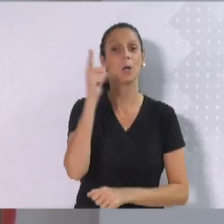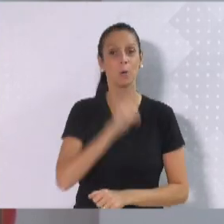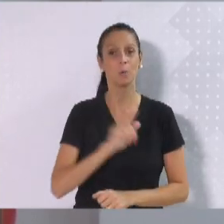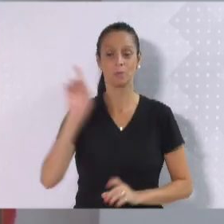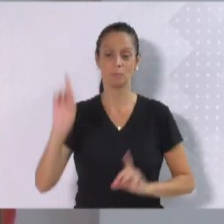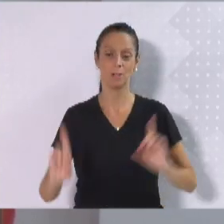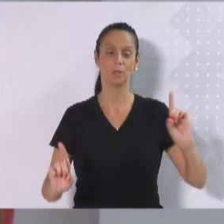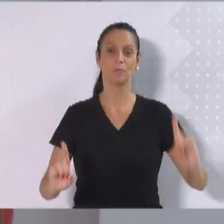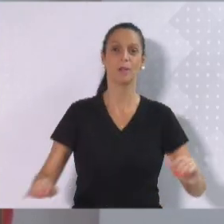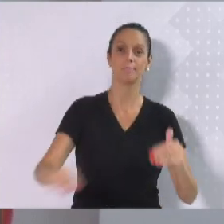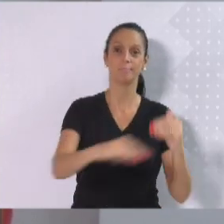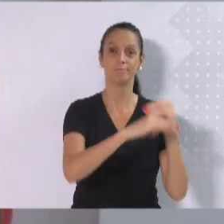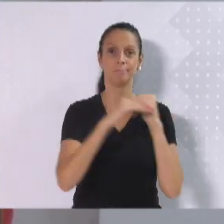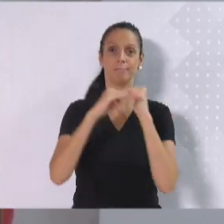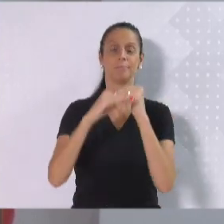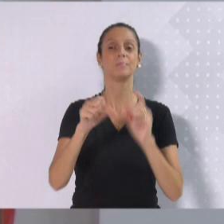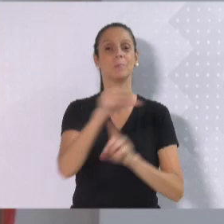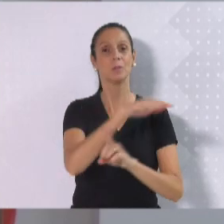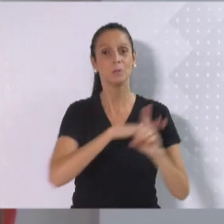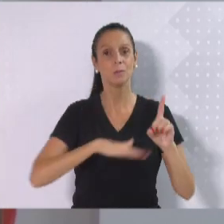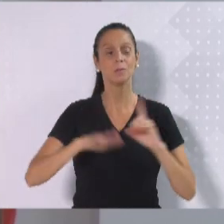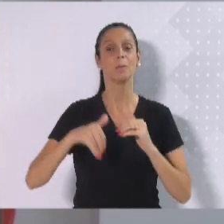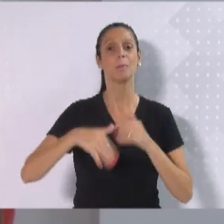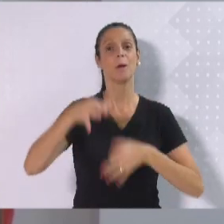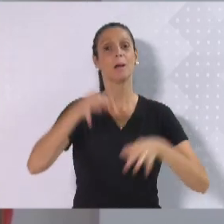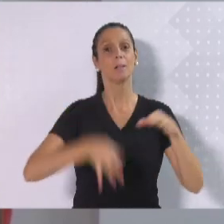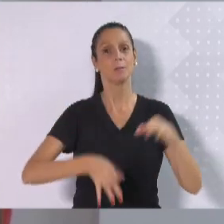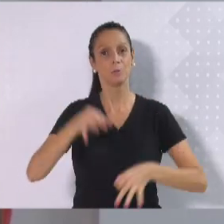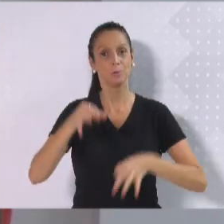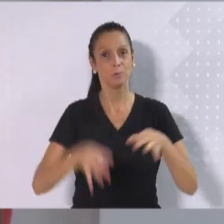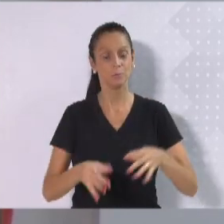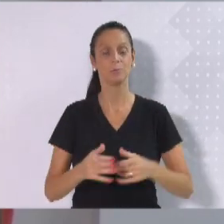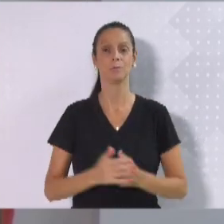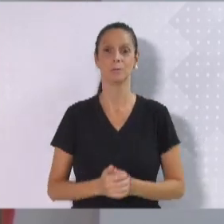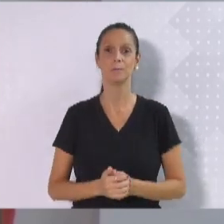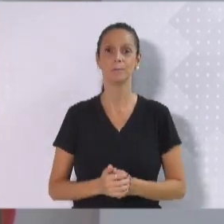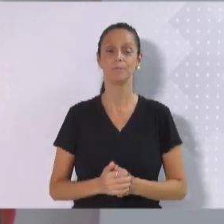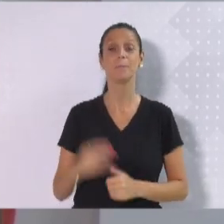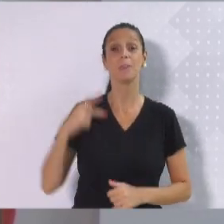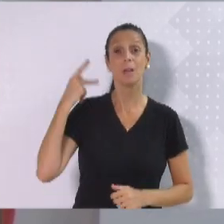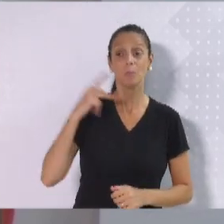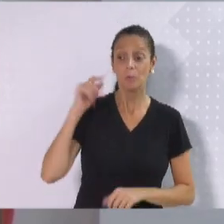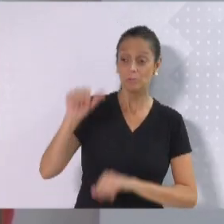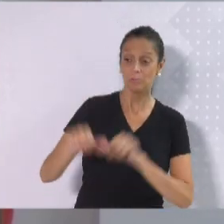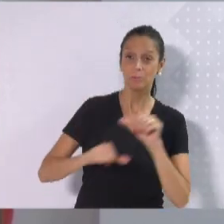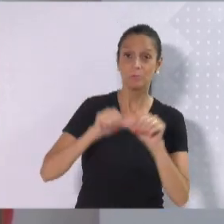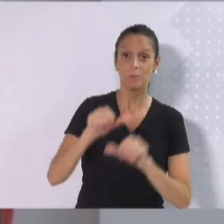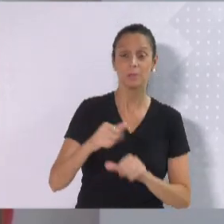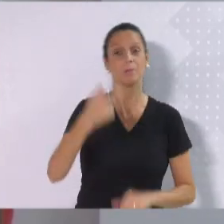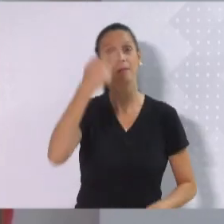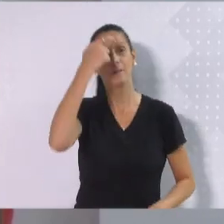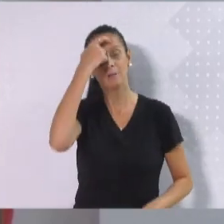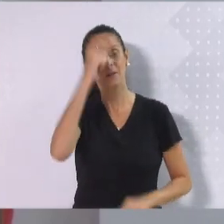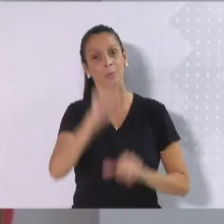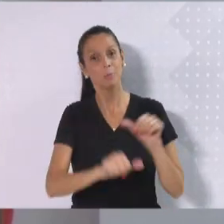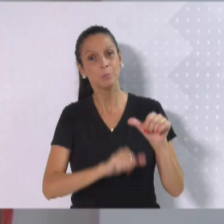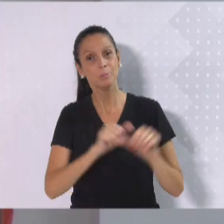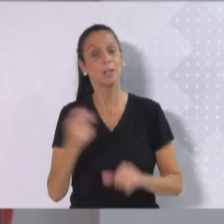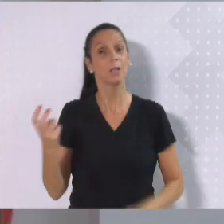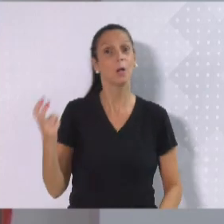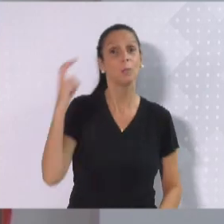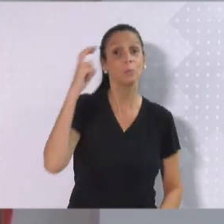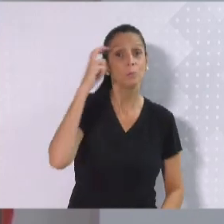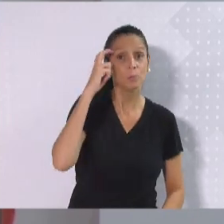construção de uma sociedade mais justa, por mudanças no modo de fazer política, na mentalidade, na cultura, na